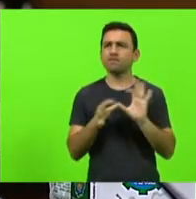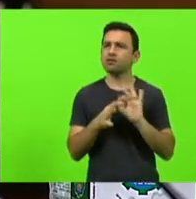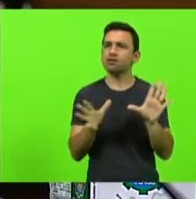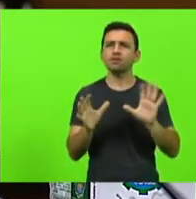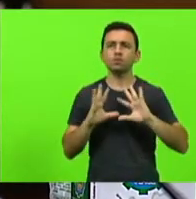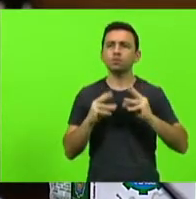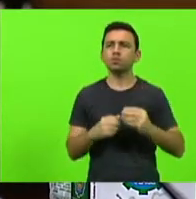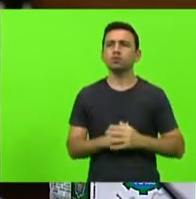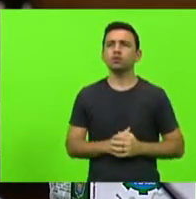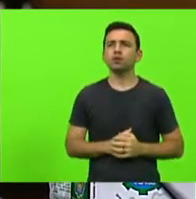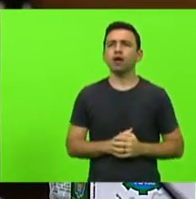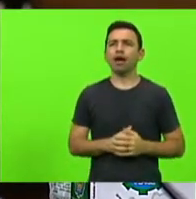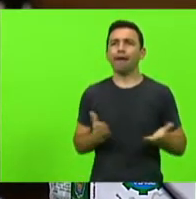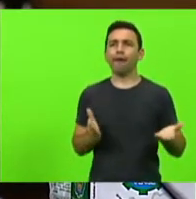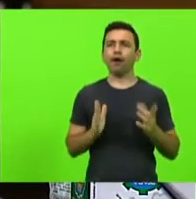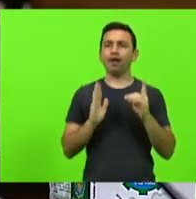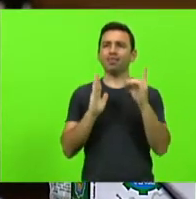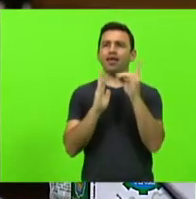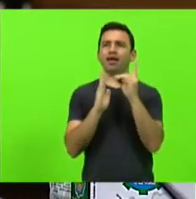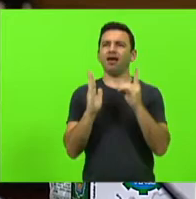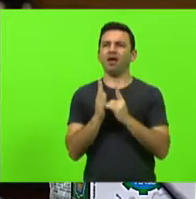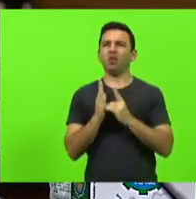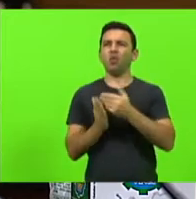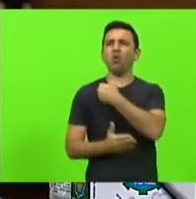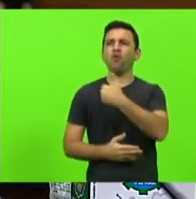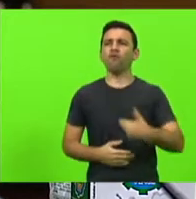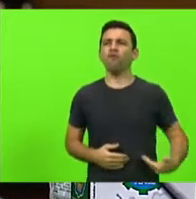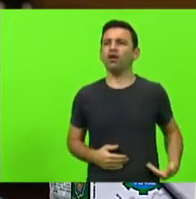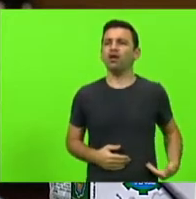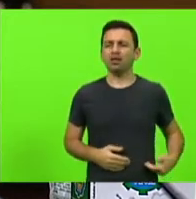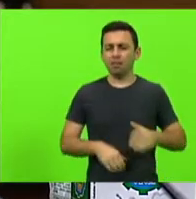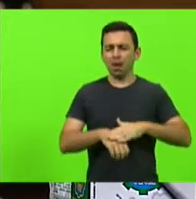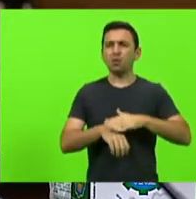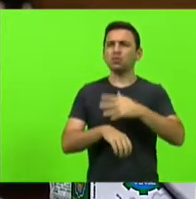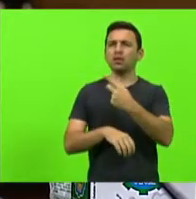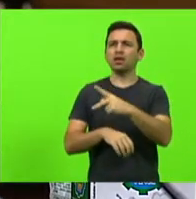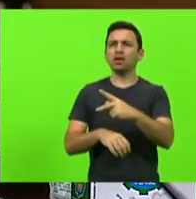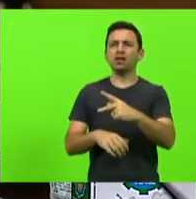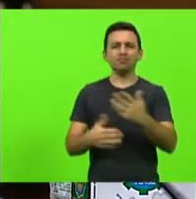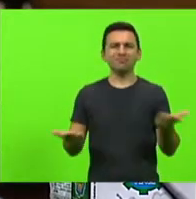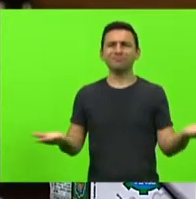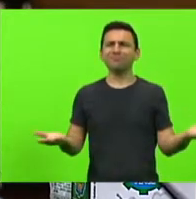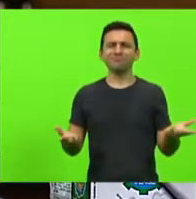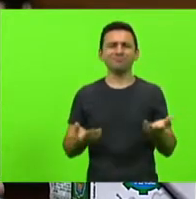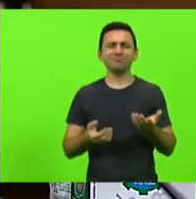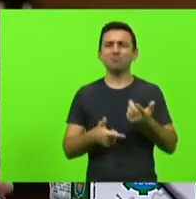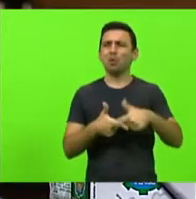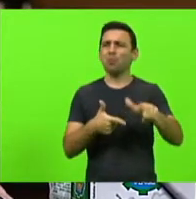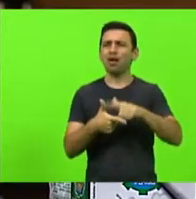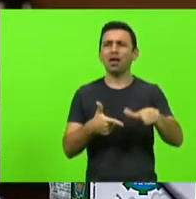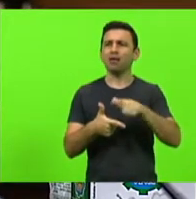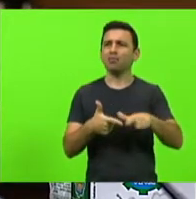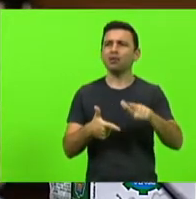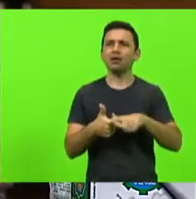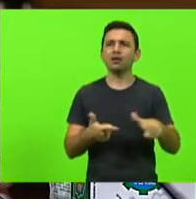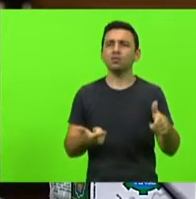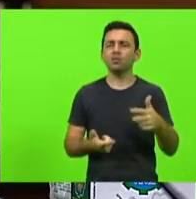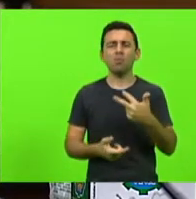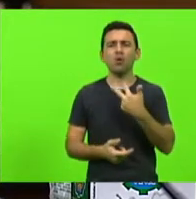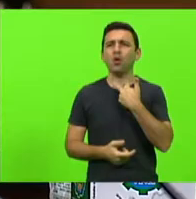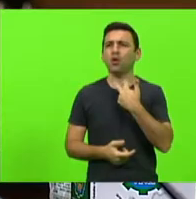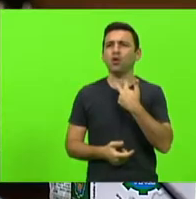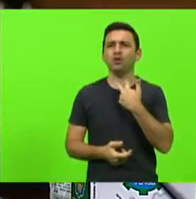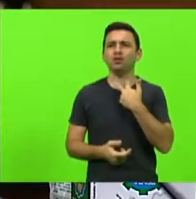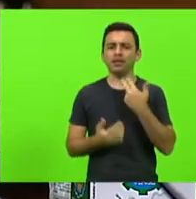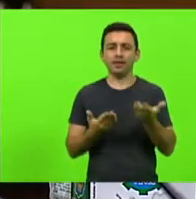Agora, esse decreto que o governo fez só criou problema. Não se pode criar uma escola onde tem 40